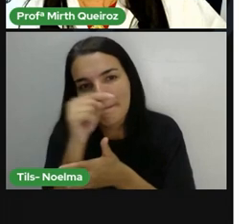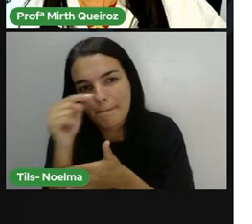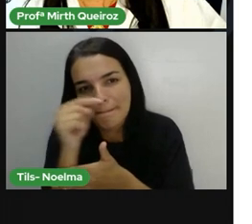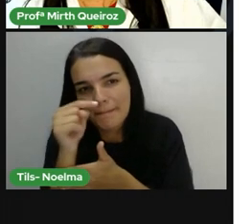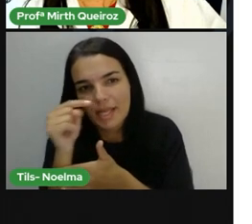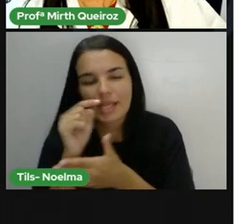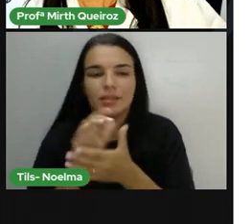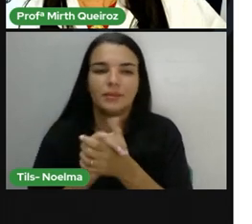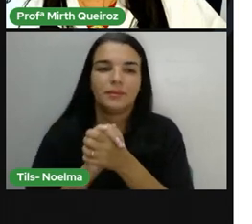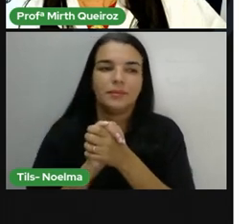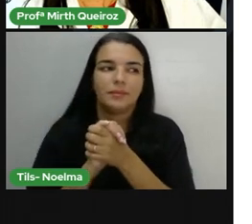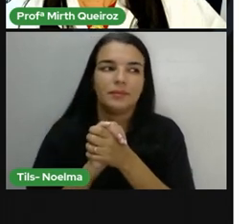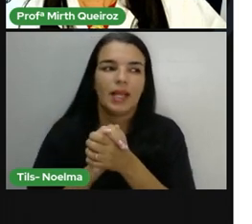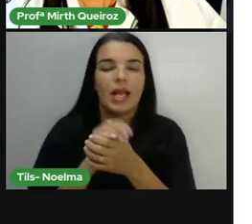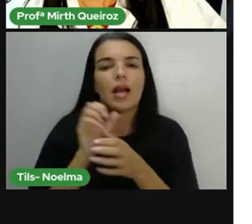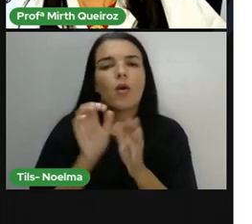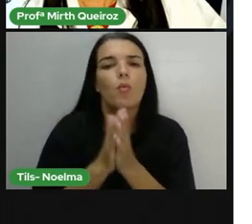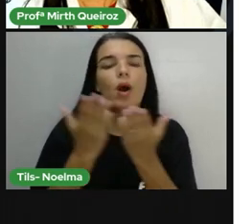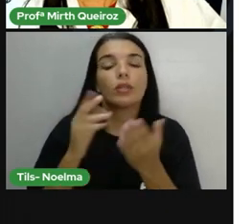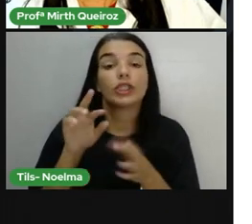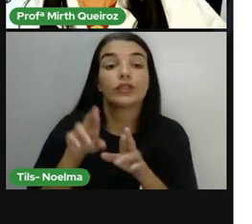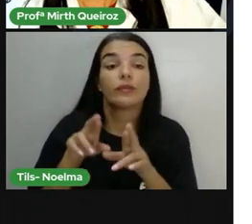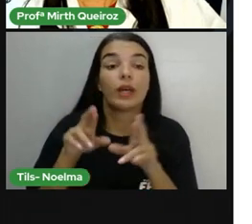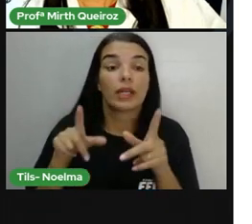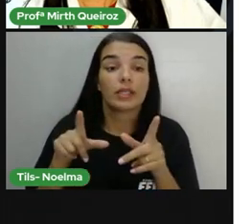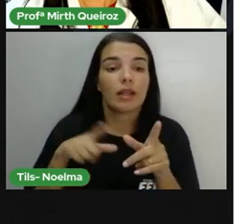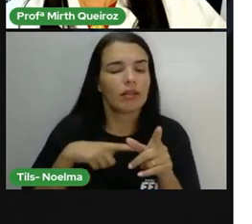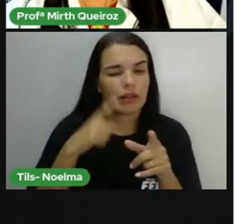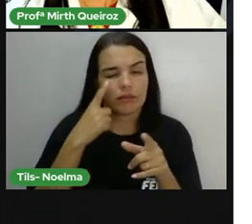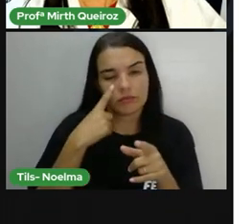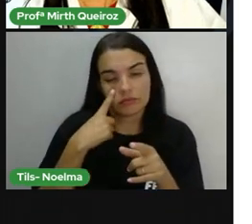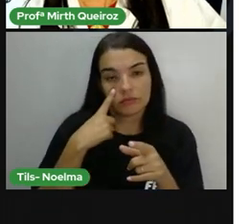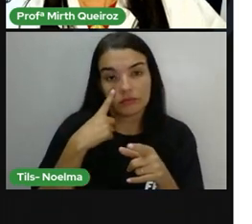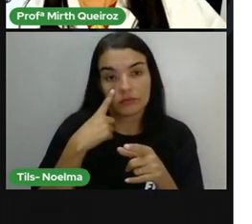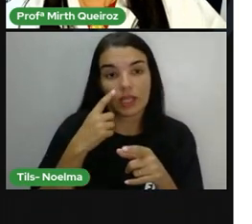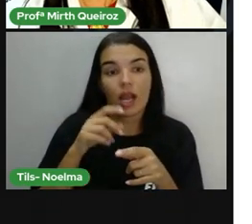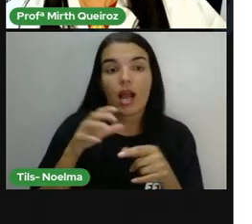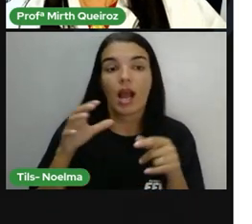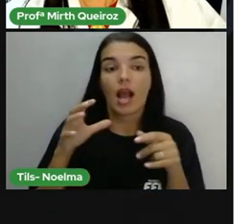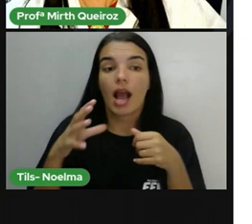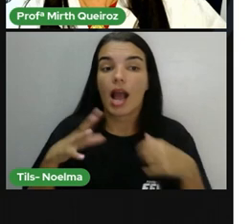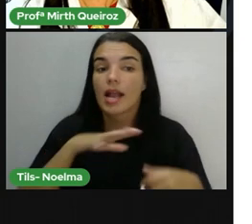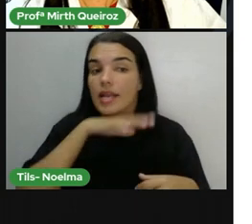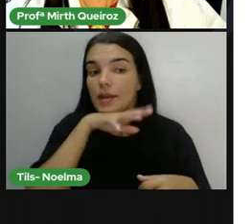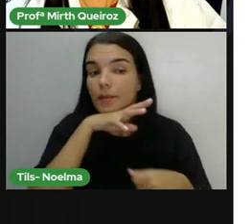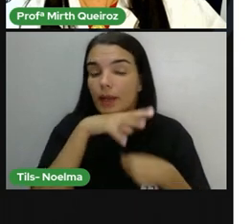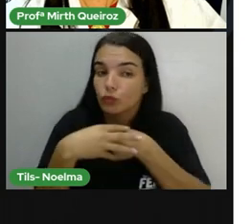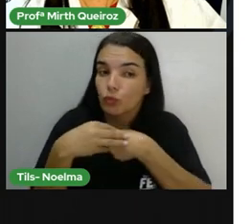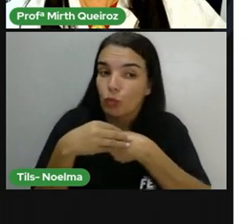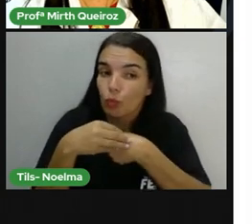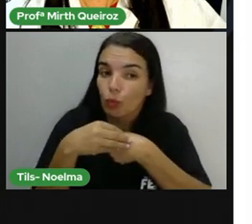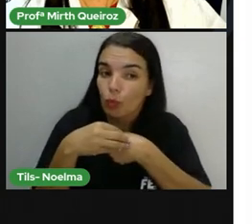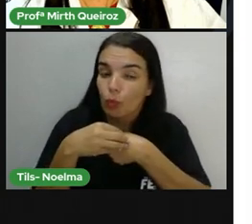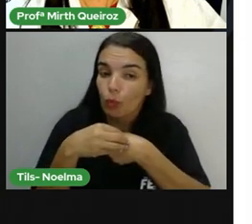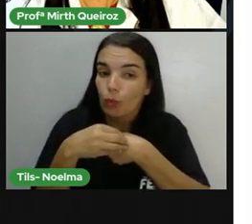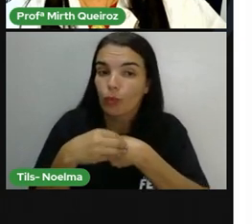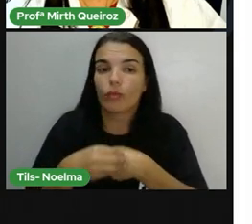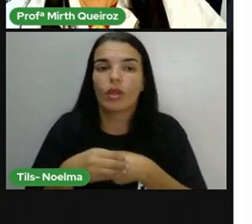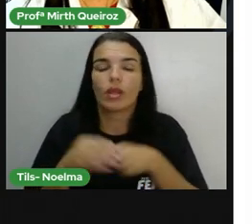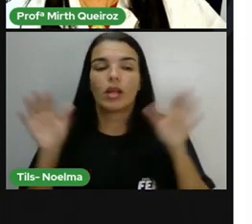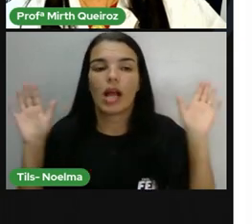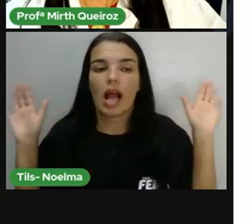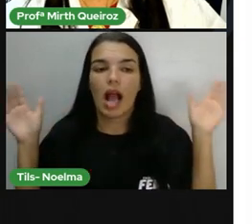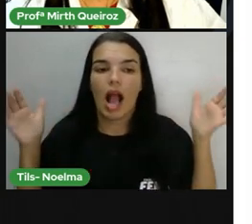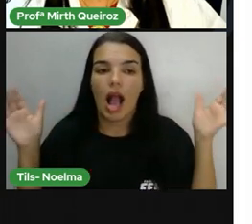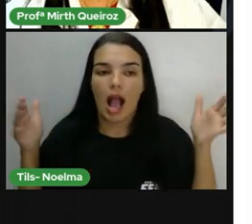diferença entre o número de mamíferos? A gente vai pegar os de mamíferos e os de aves. Então, vamos pegar os de aves, que é